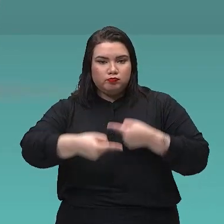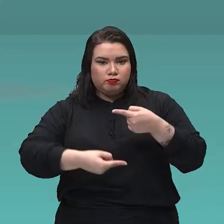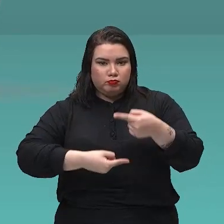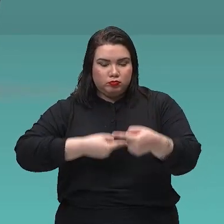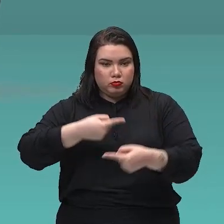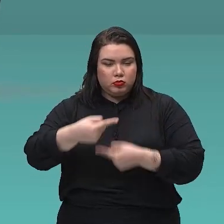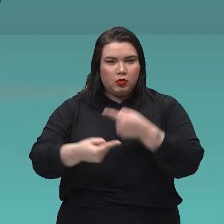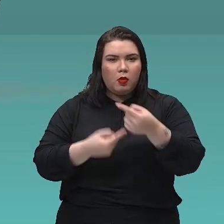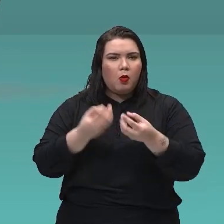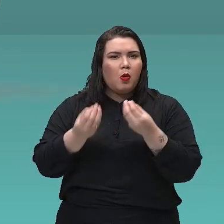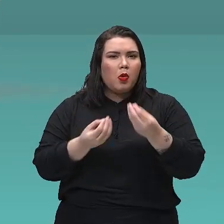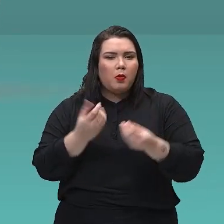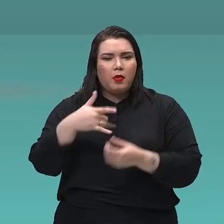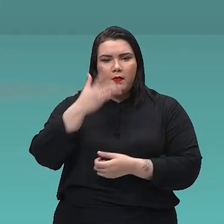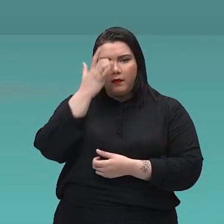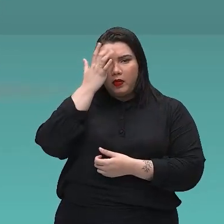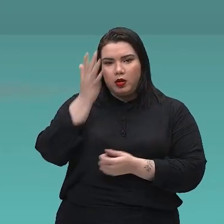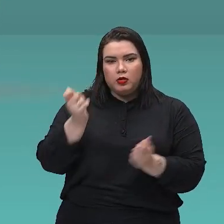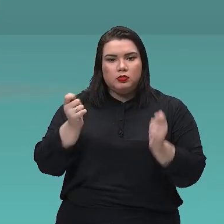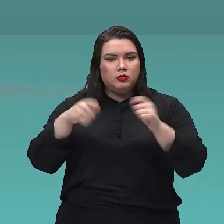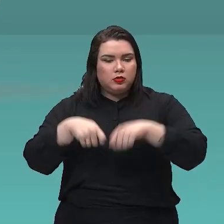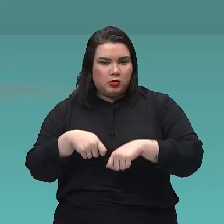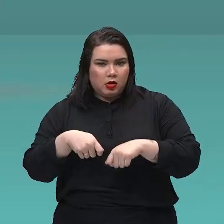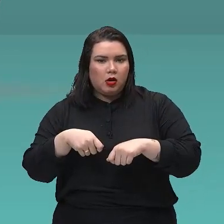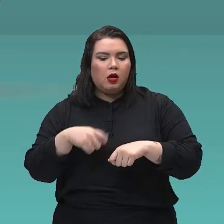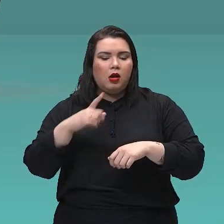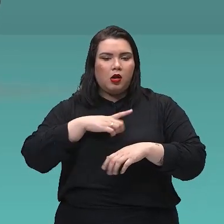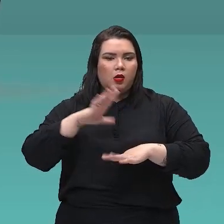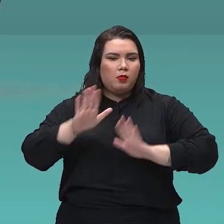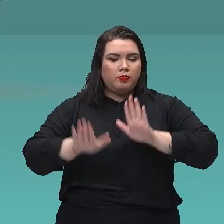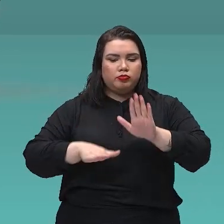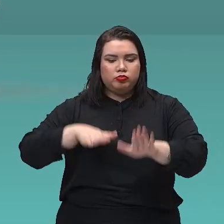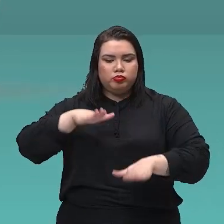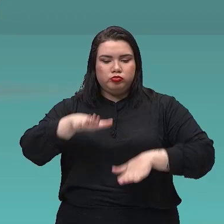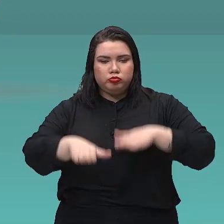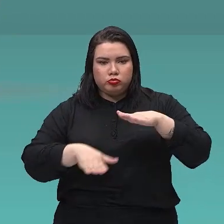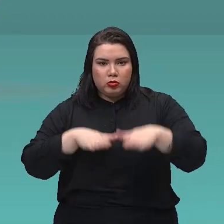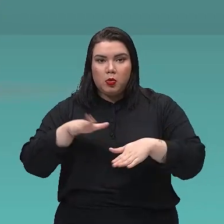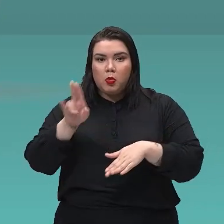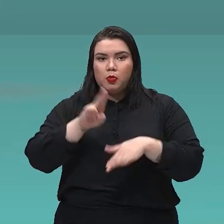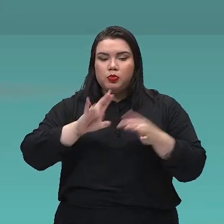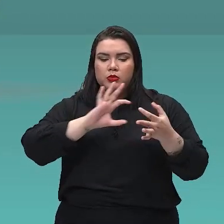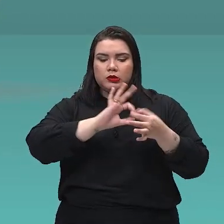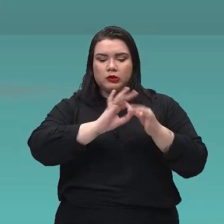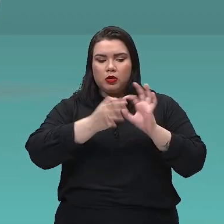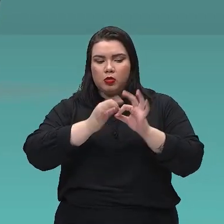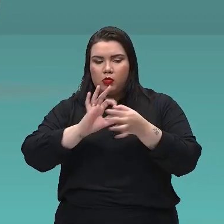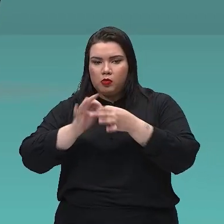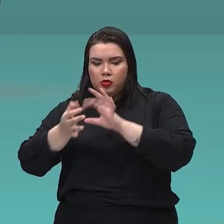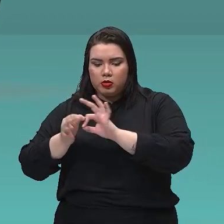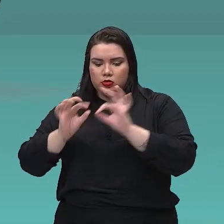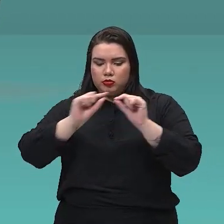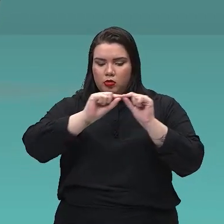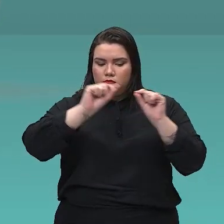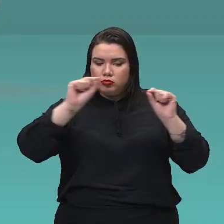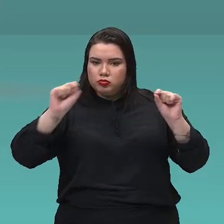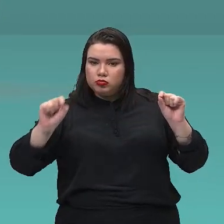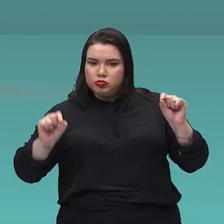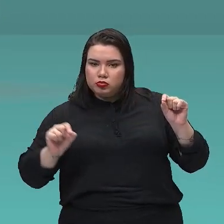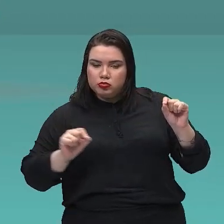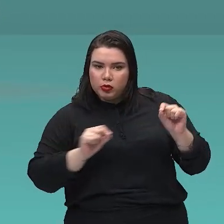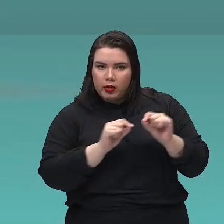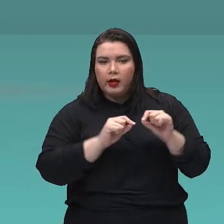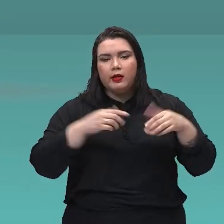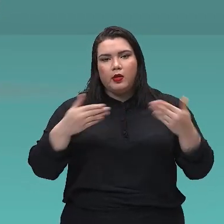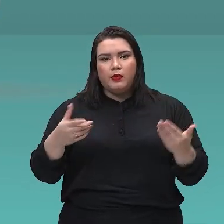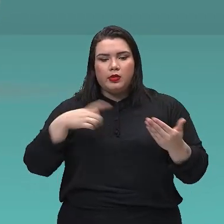o deslocamento. E menos força para esse deslocamento. Tá bom? Então, estão exemplos